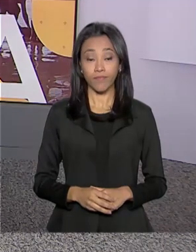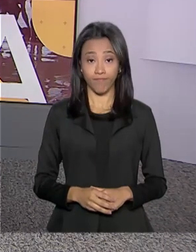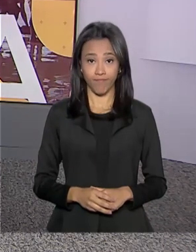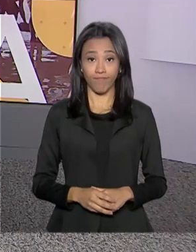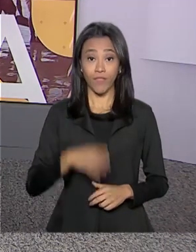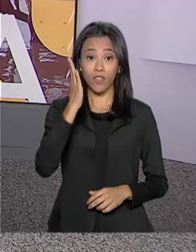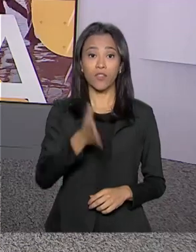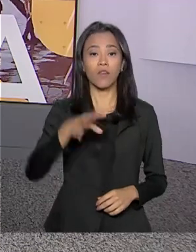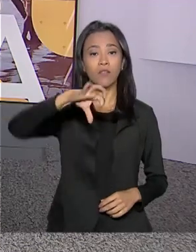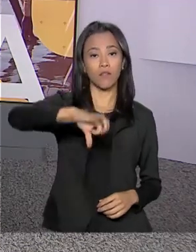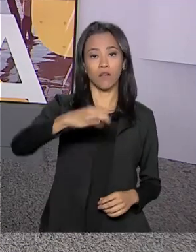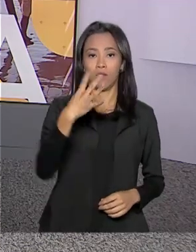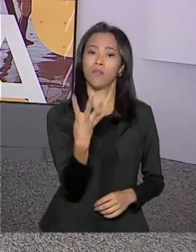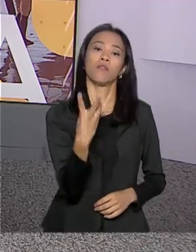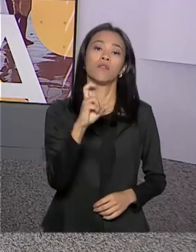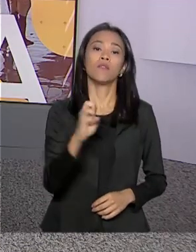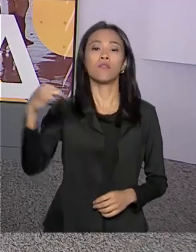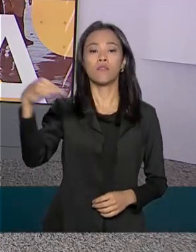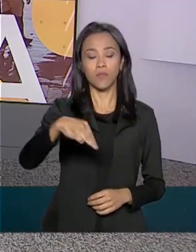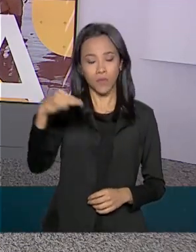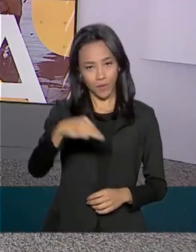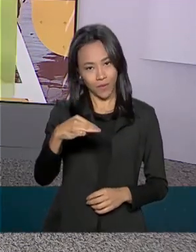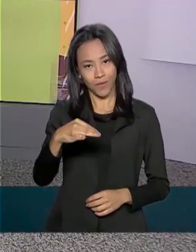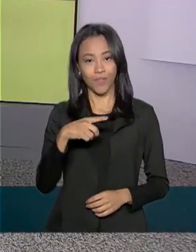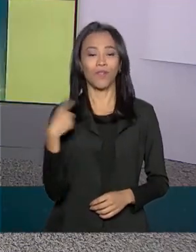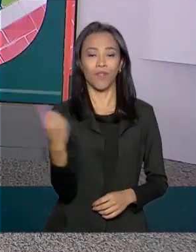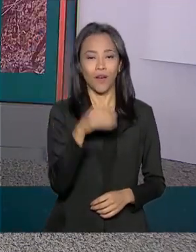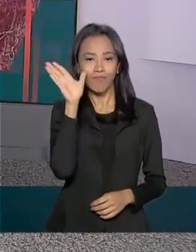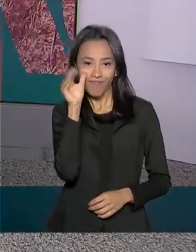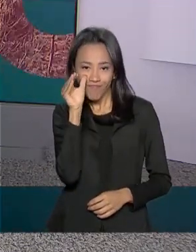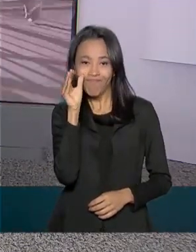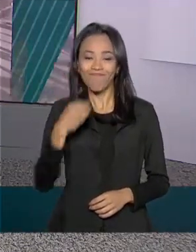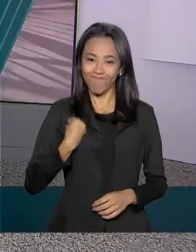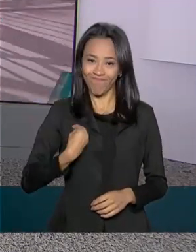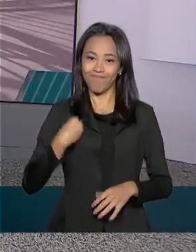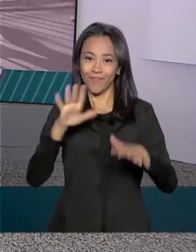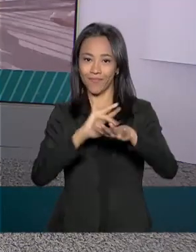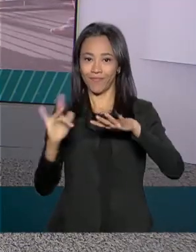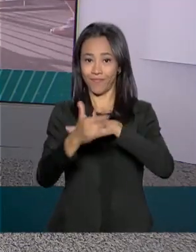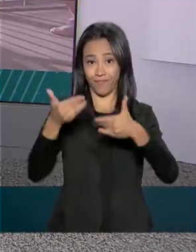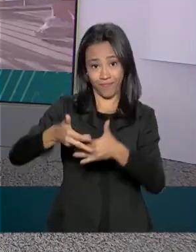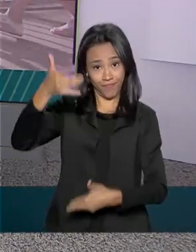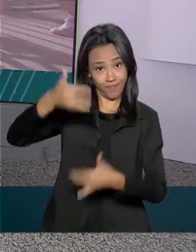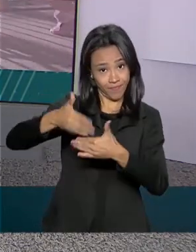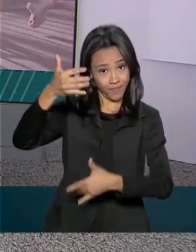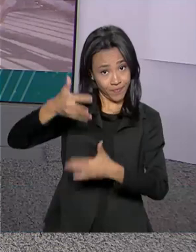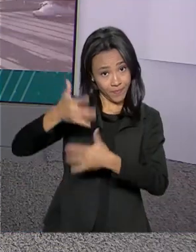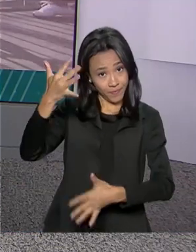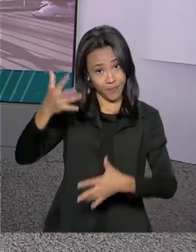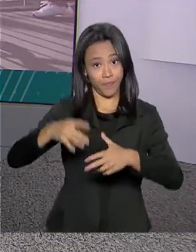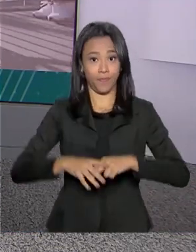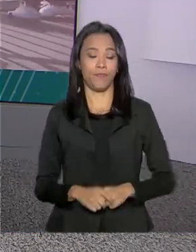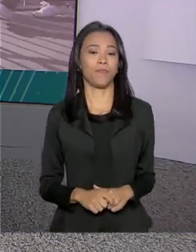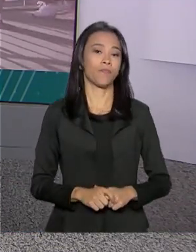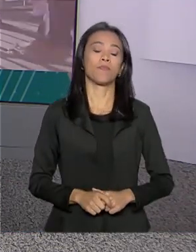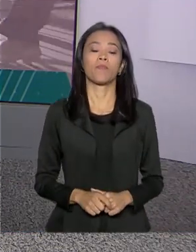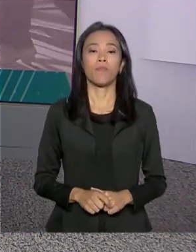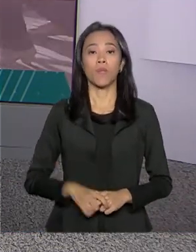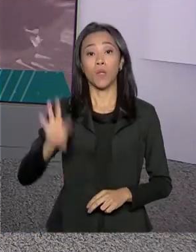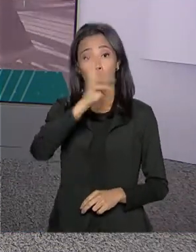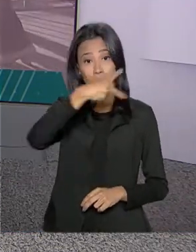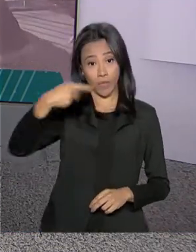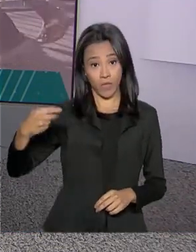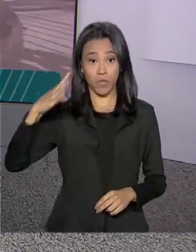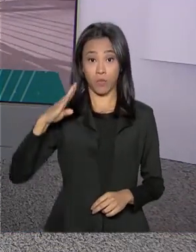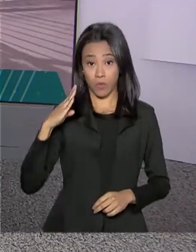São 9 horas e 45 minutos, estamos ao vivo também pelas nossas redes sociais. O